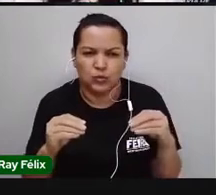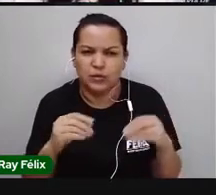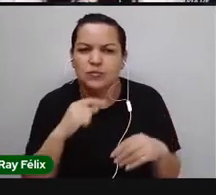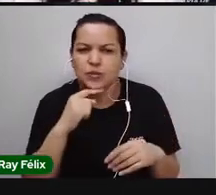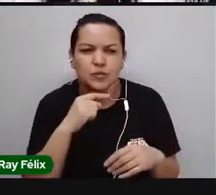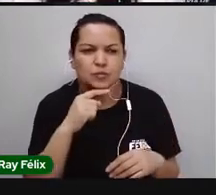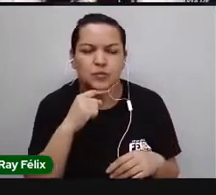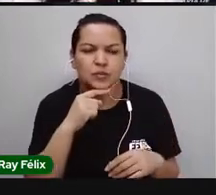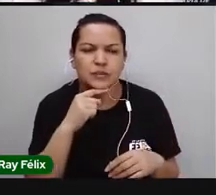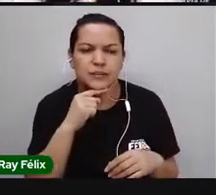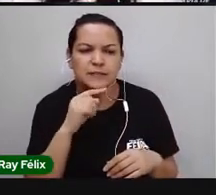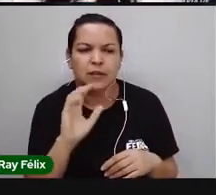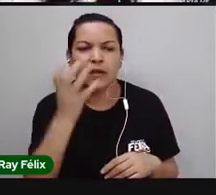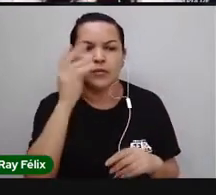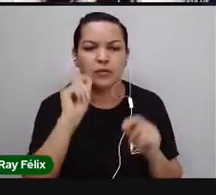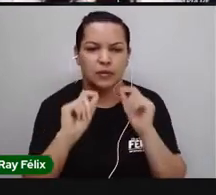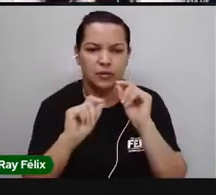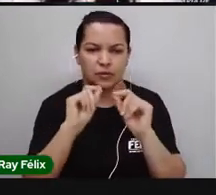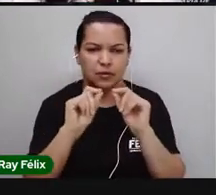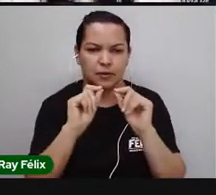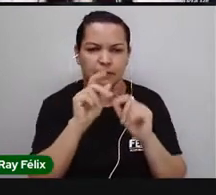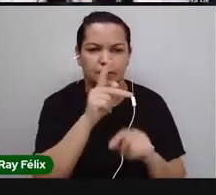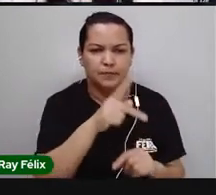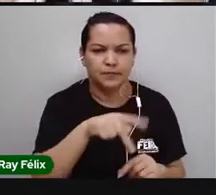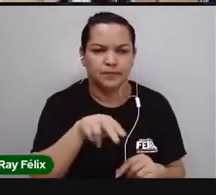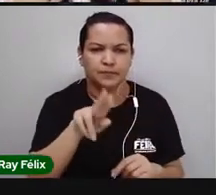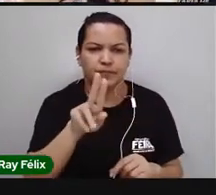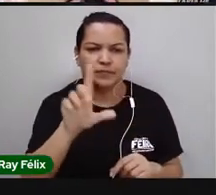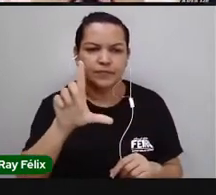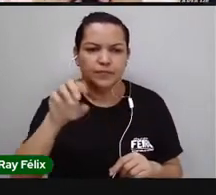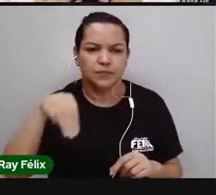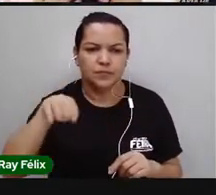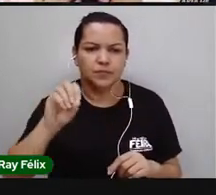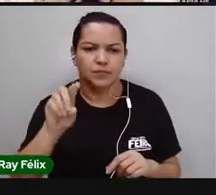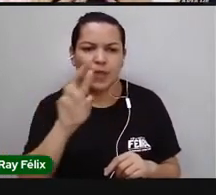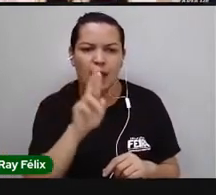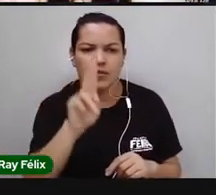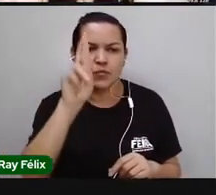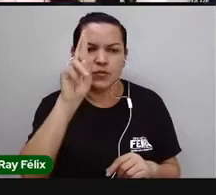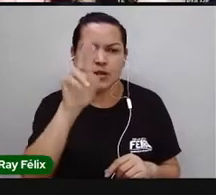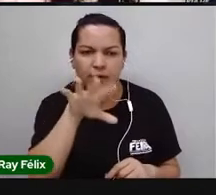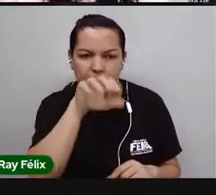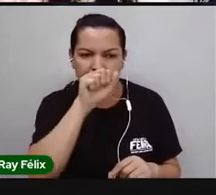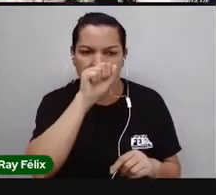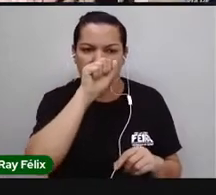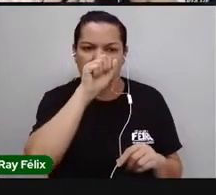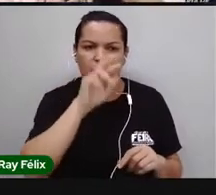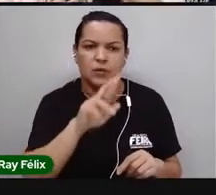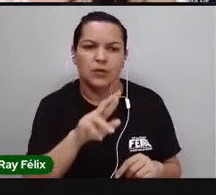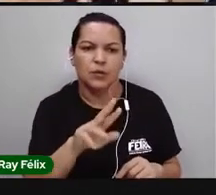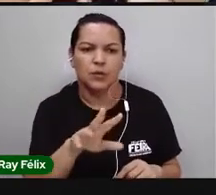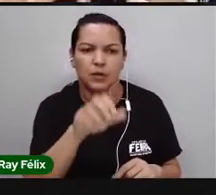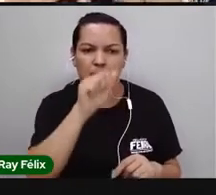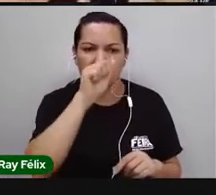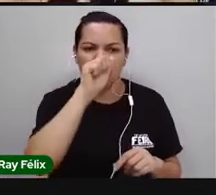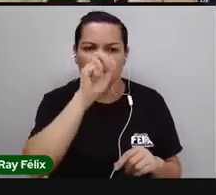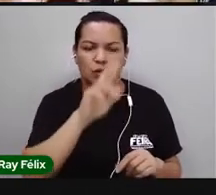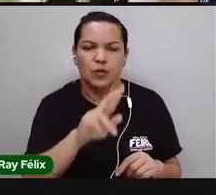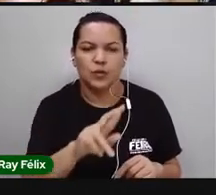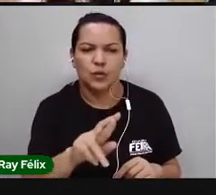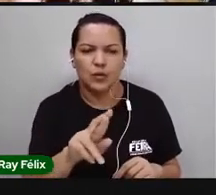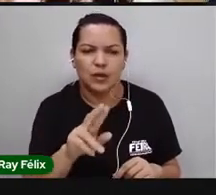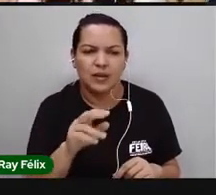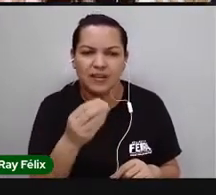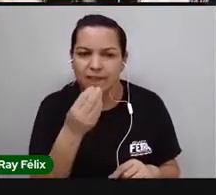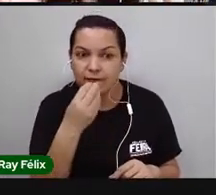O que acontece? Os nossos pulmões, eles estão guardadinhos, né? Eles são tão sensíveis, mas eles são tão